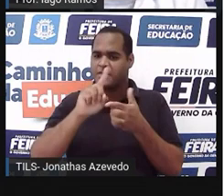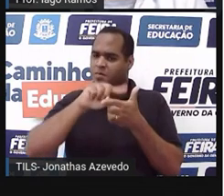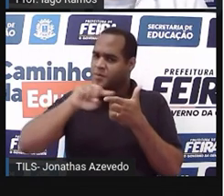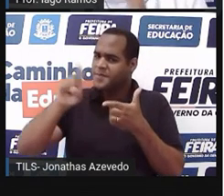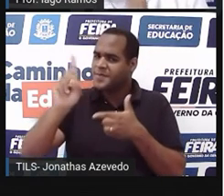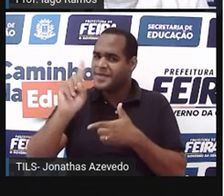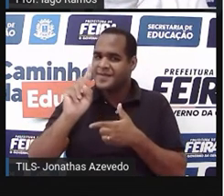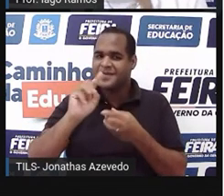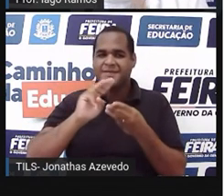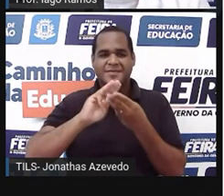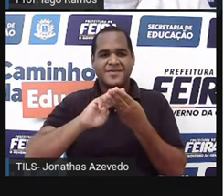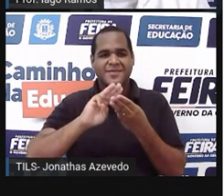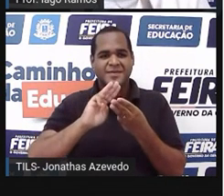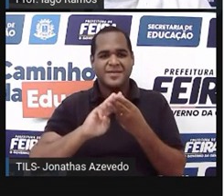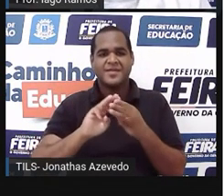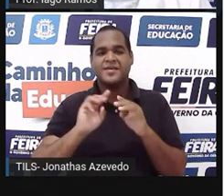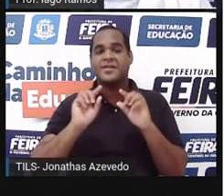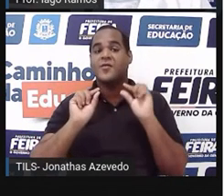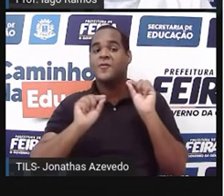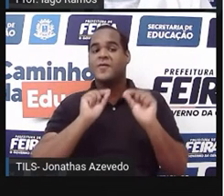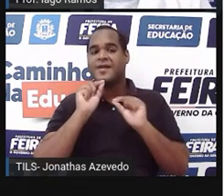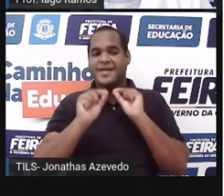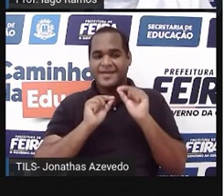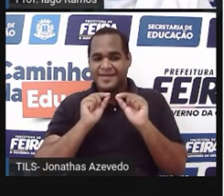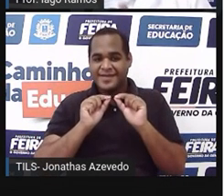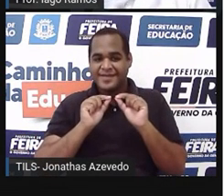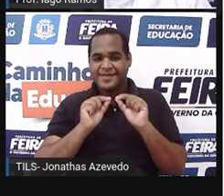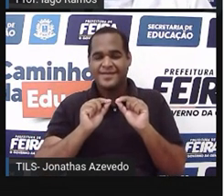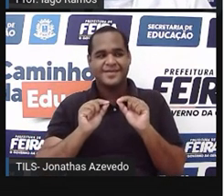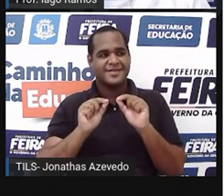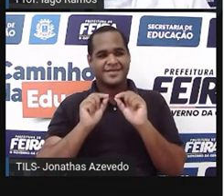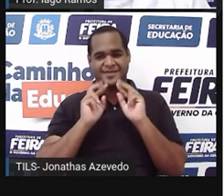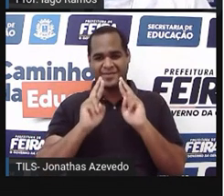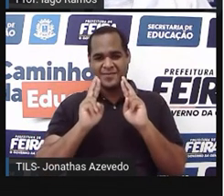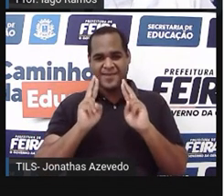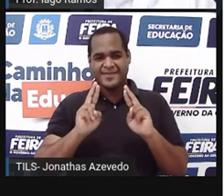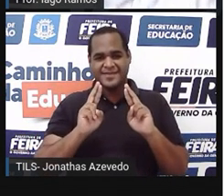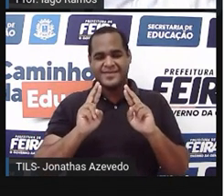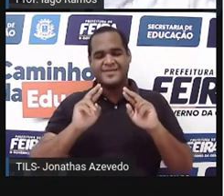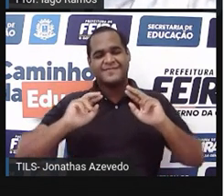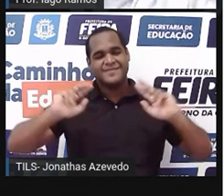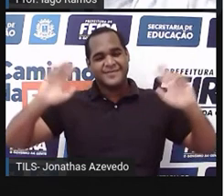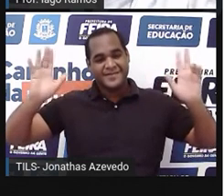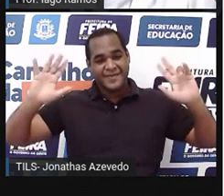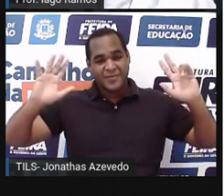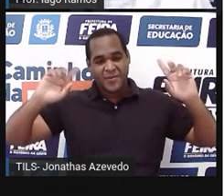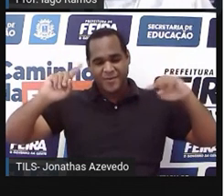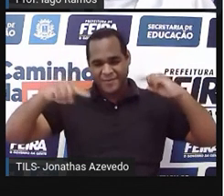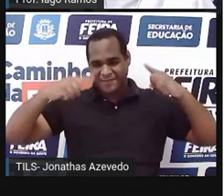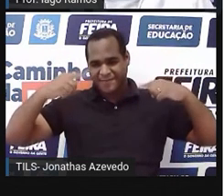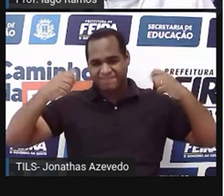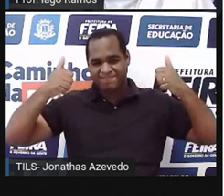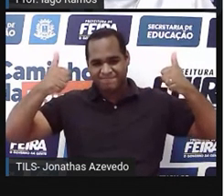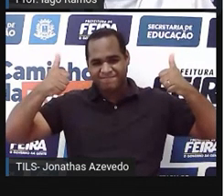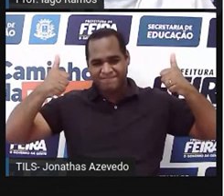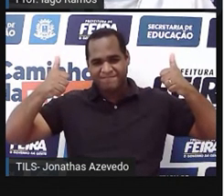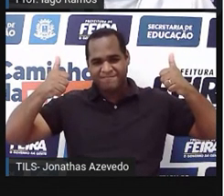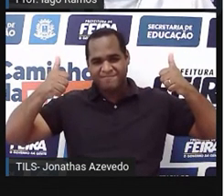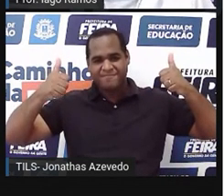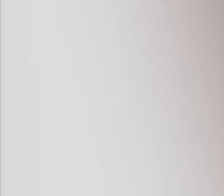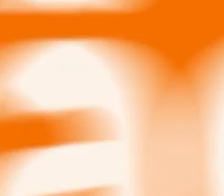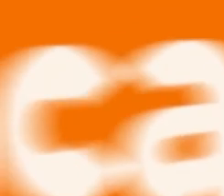problema, matemática na verdade é solução. Até a próxima, é isso aí, bye bye.